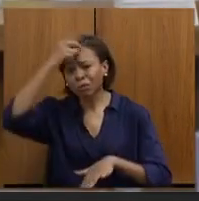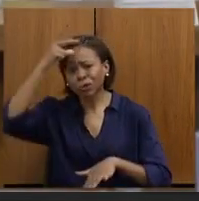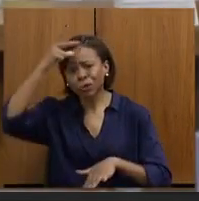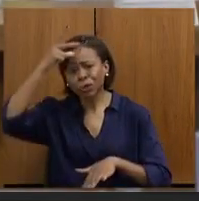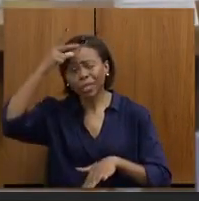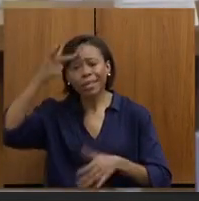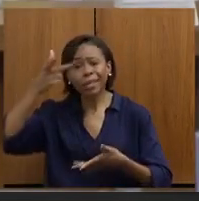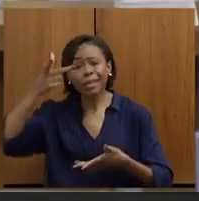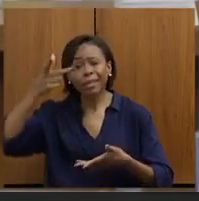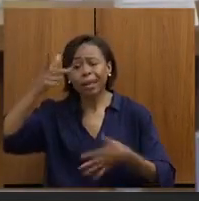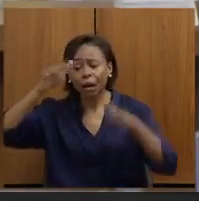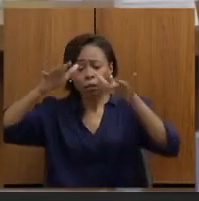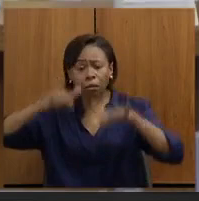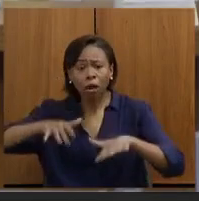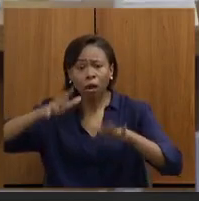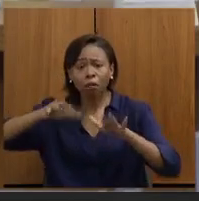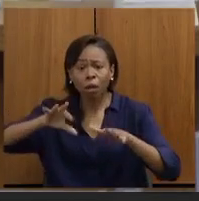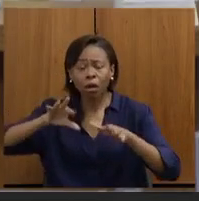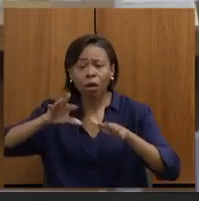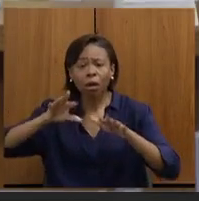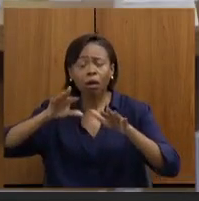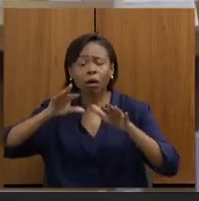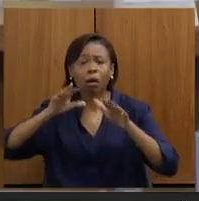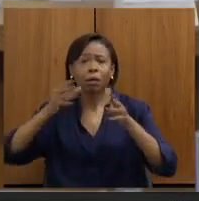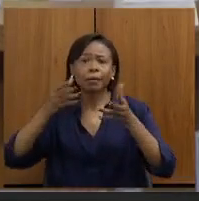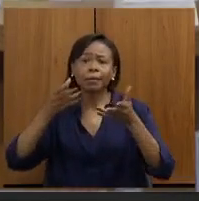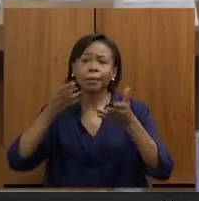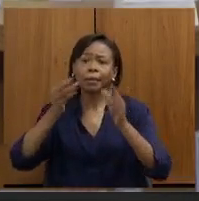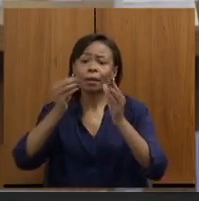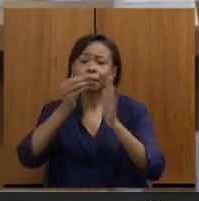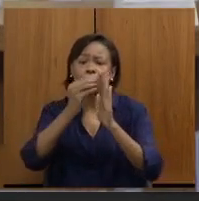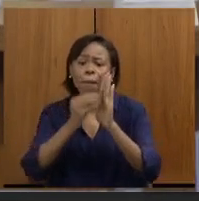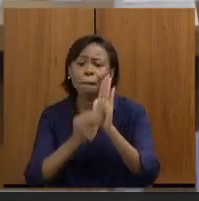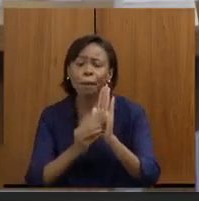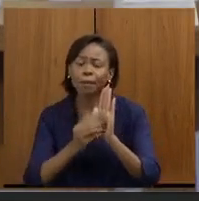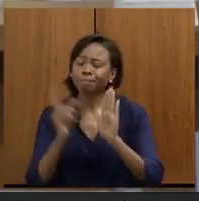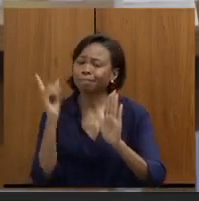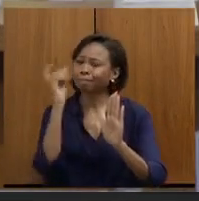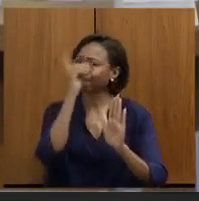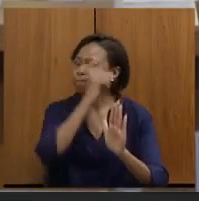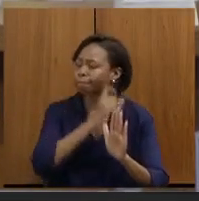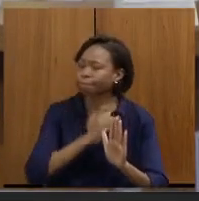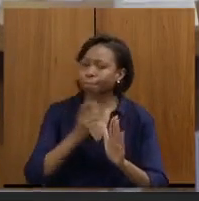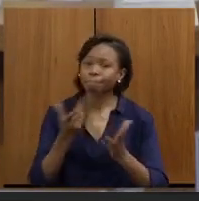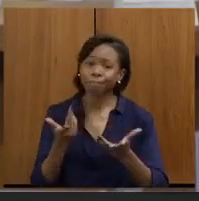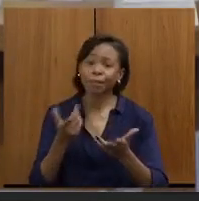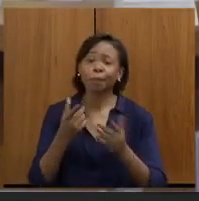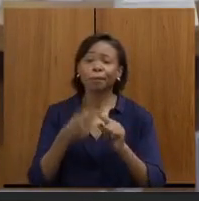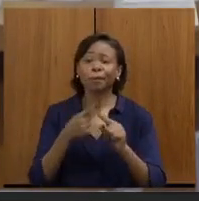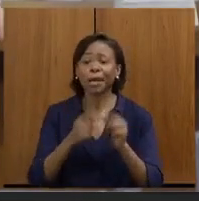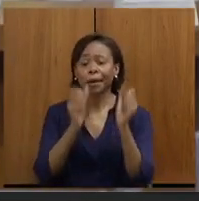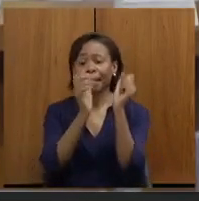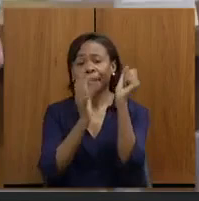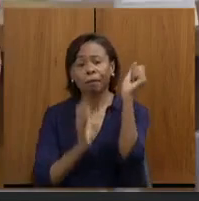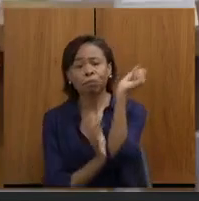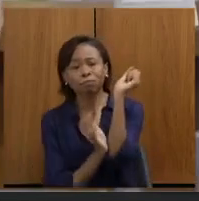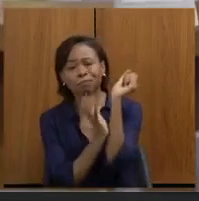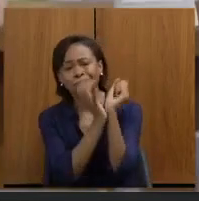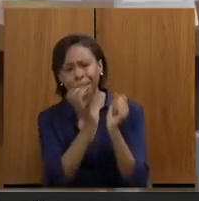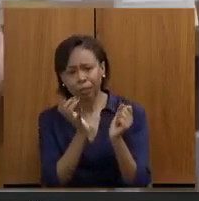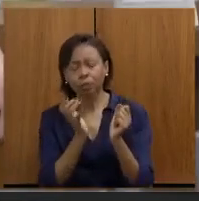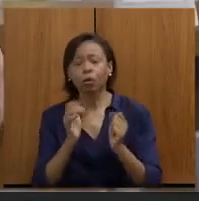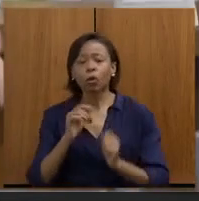para conseguir. Morre na burocracia. Então, o Matheus, está aqui, que é o nosso vice-diretor-geral do DR, a gente já